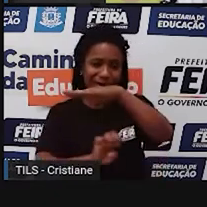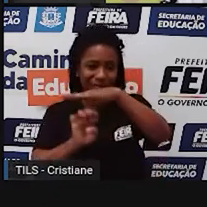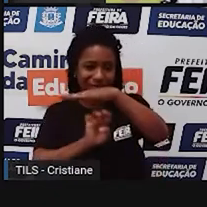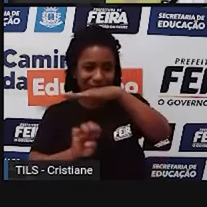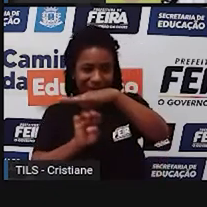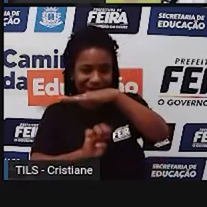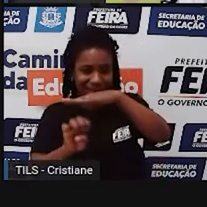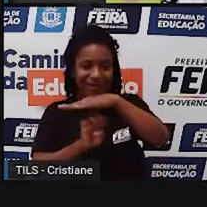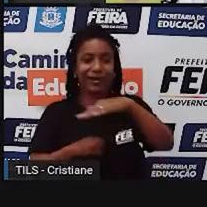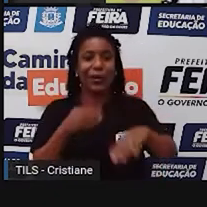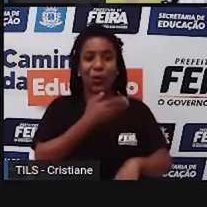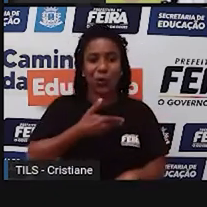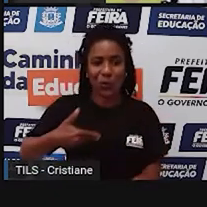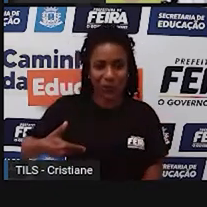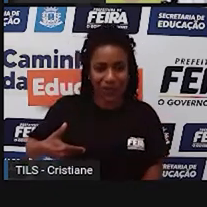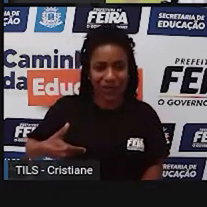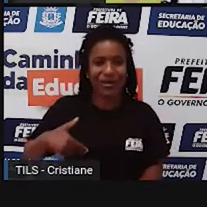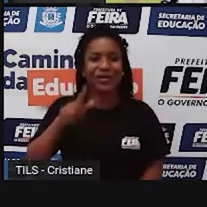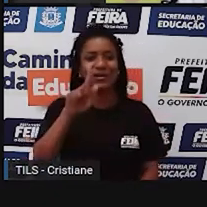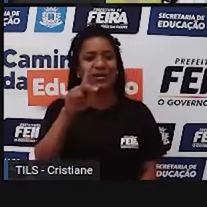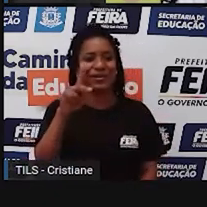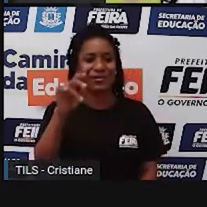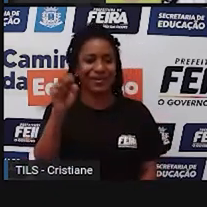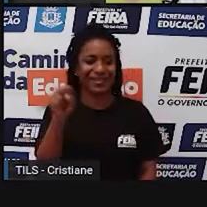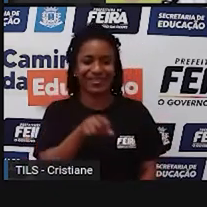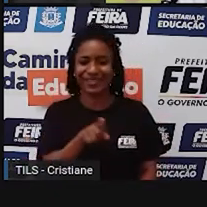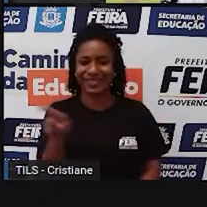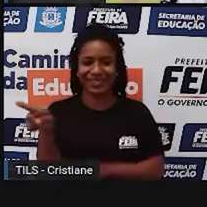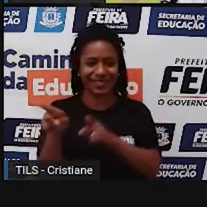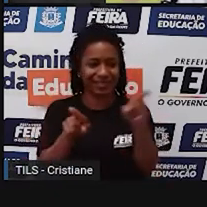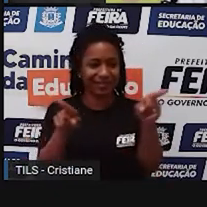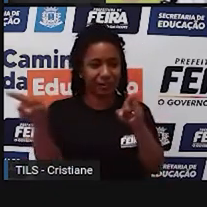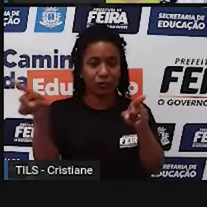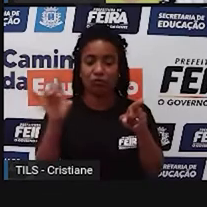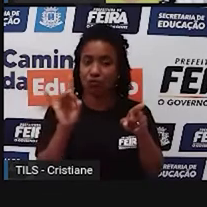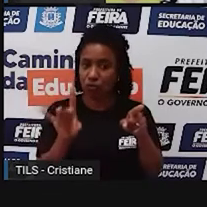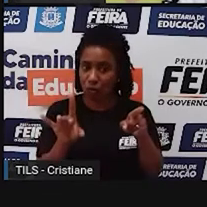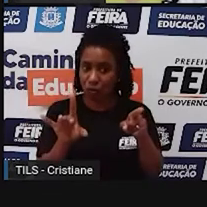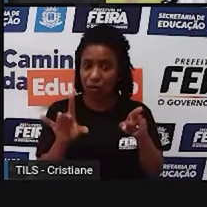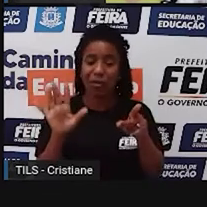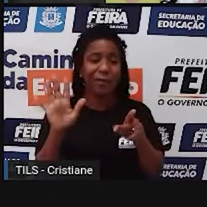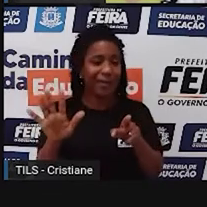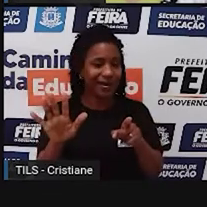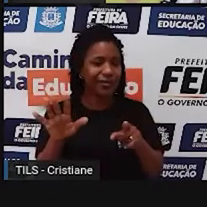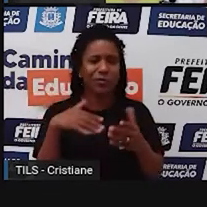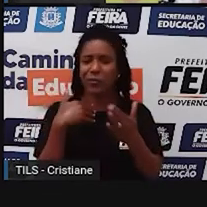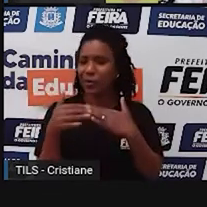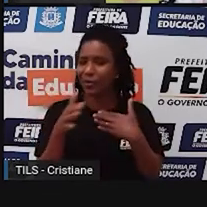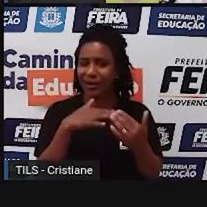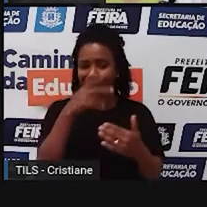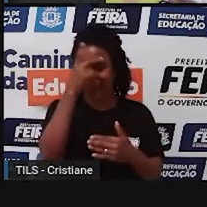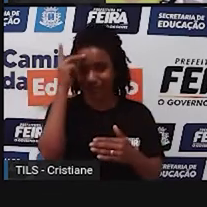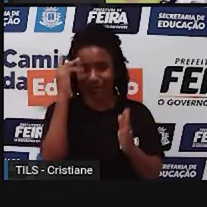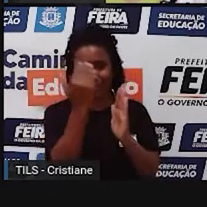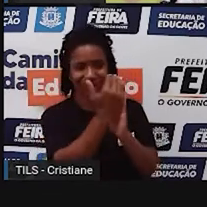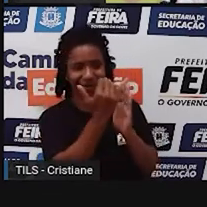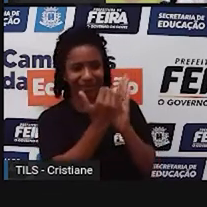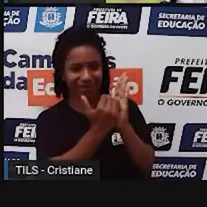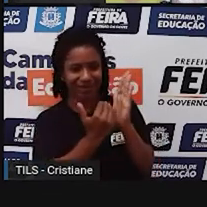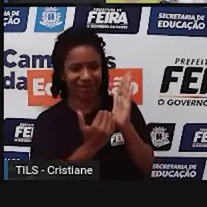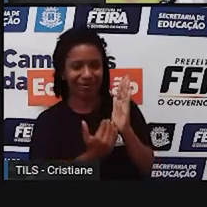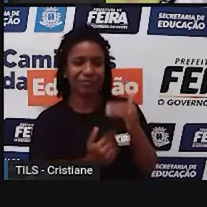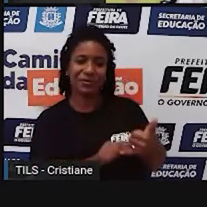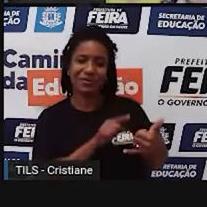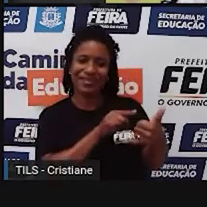Qualquer pessoa que tenha acesso a um celular hoje, mesmo que não tenha o GPS no celular, mas tem programas, né, tem